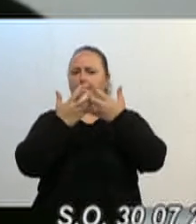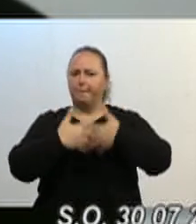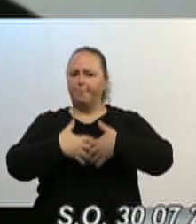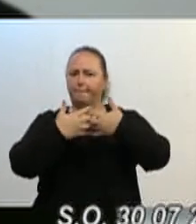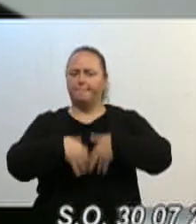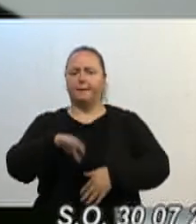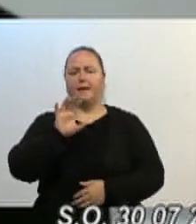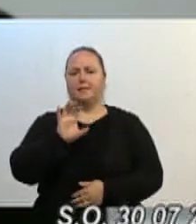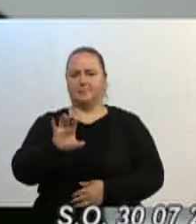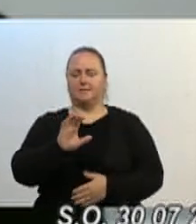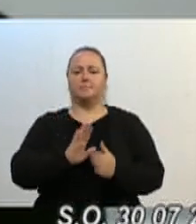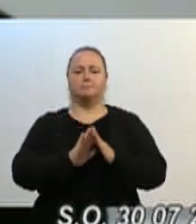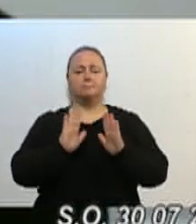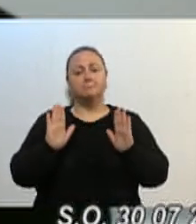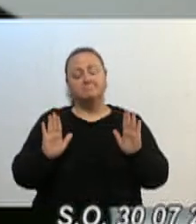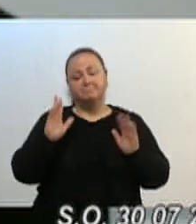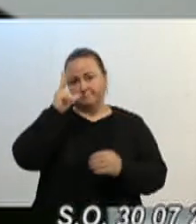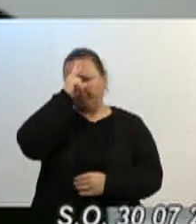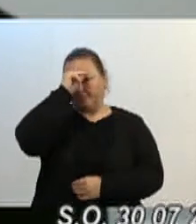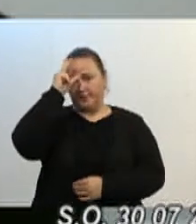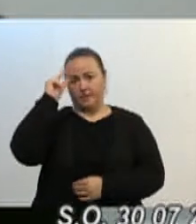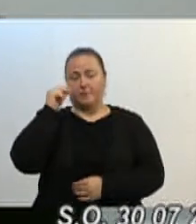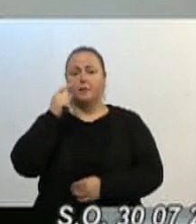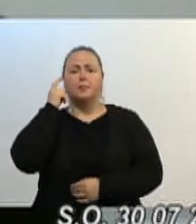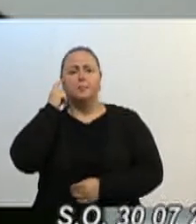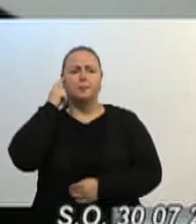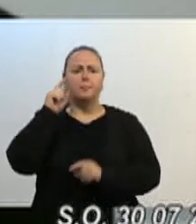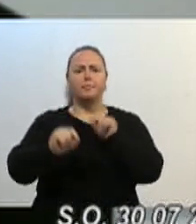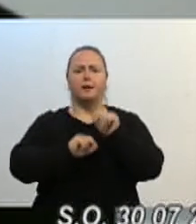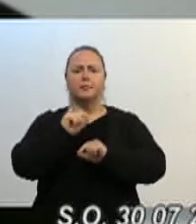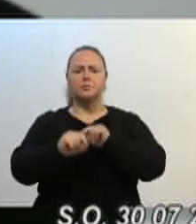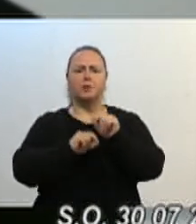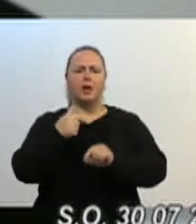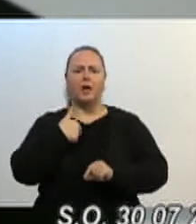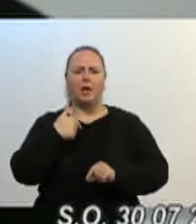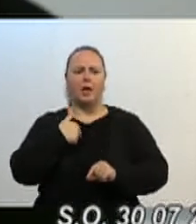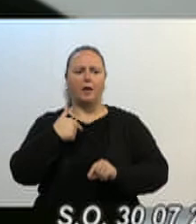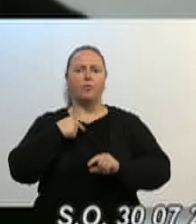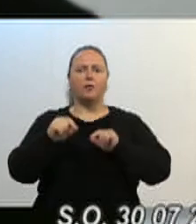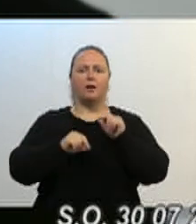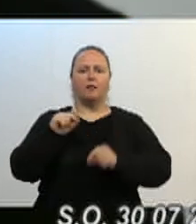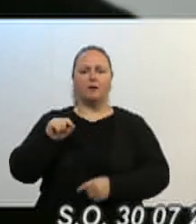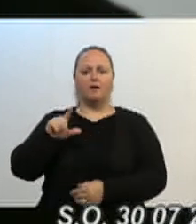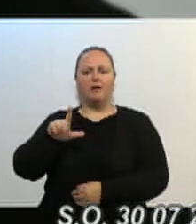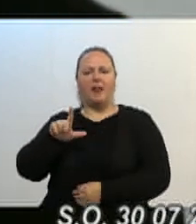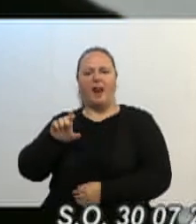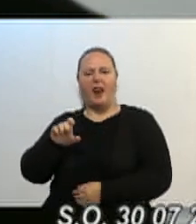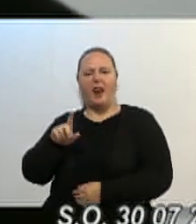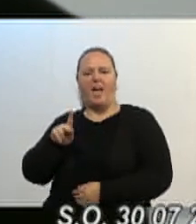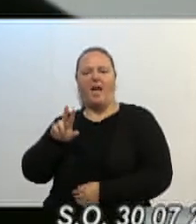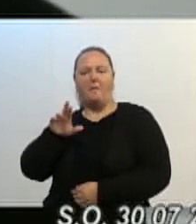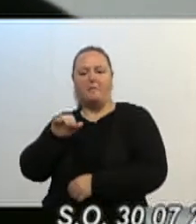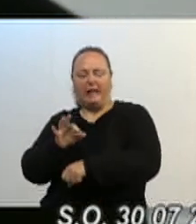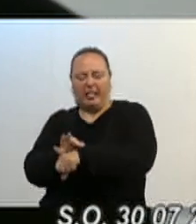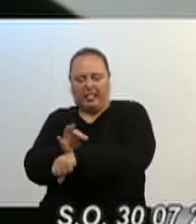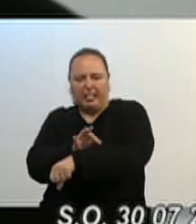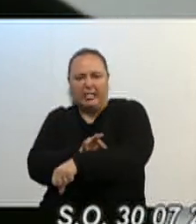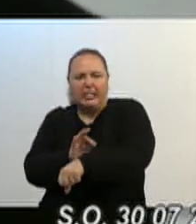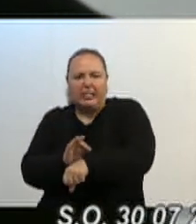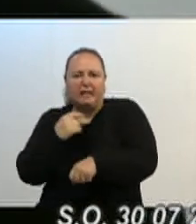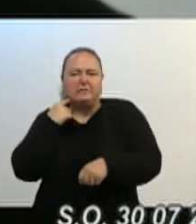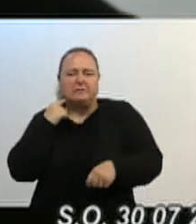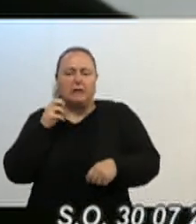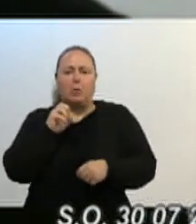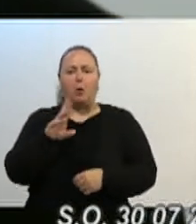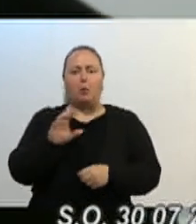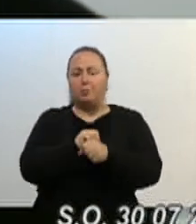parece que... Eu acho que está achando que eu tenho o lebre ou o Covid, que não quer ver eu perto dele, mas eu entendo perfeitamente. O